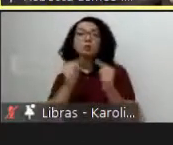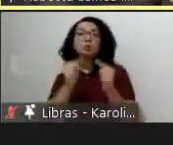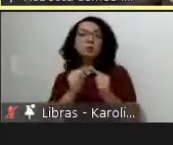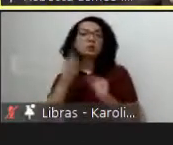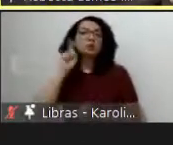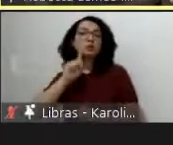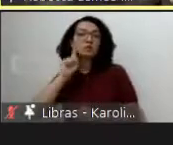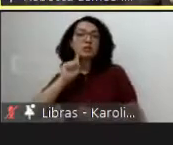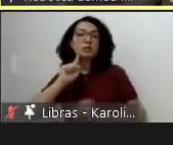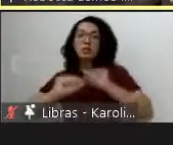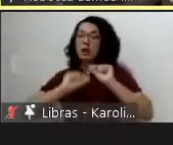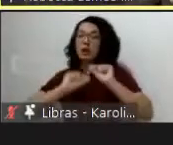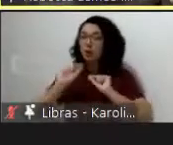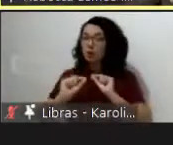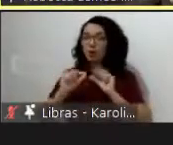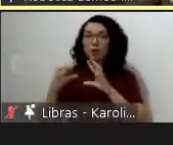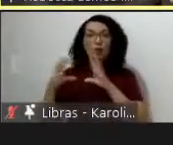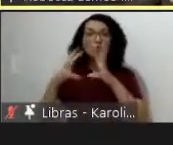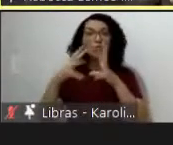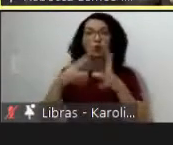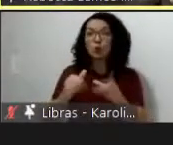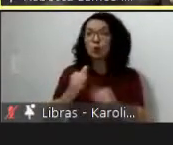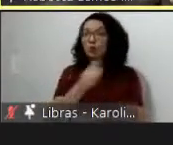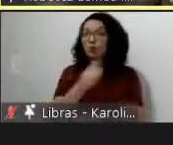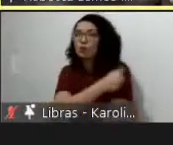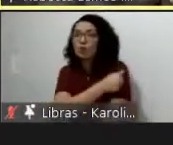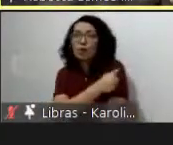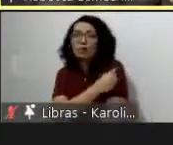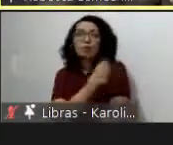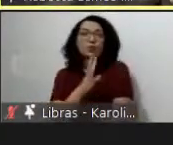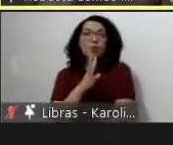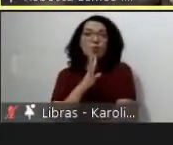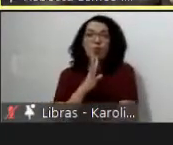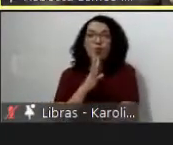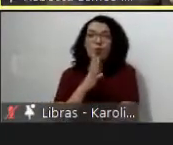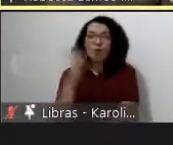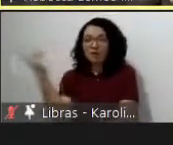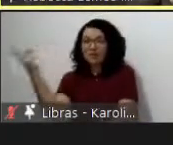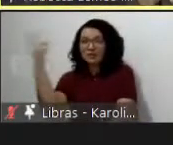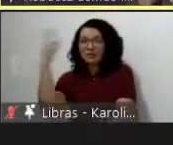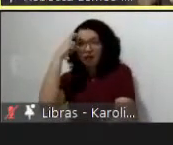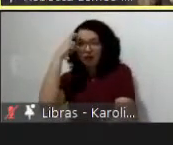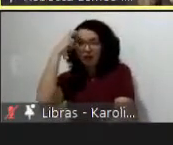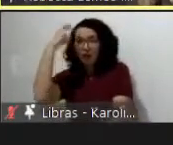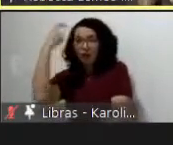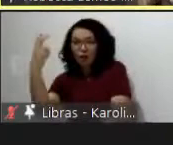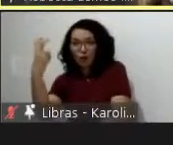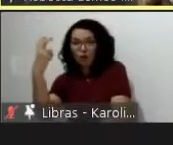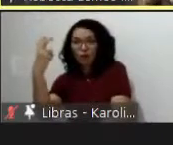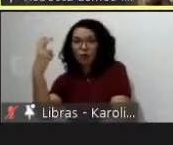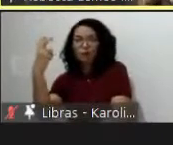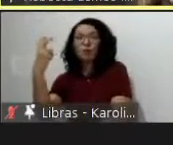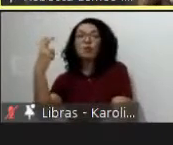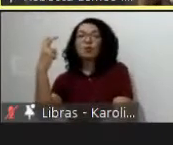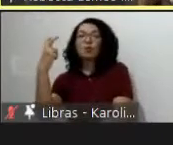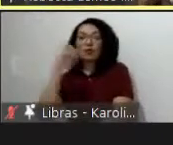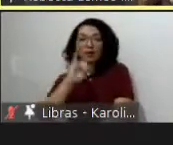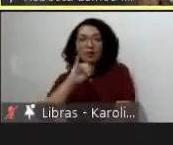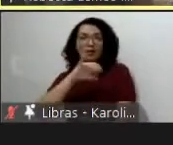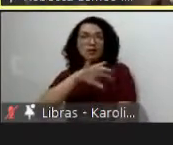mundial e regional onde eles vão atuar já que eles buscam uma carreira mais internacional